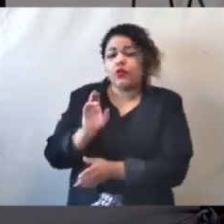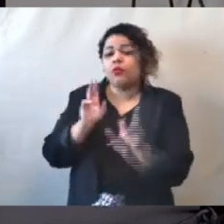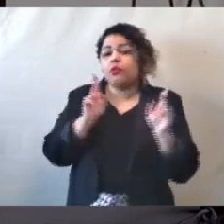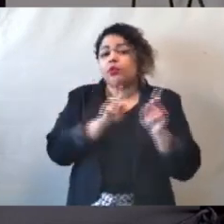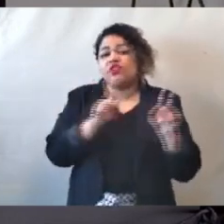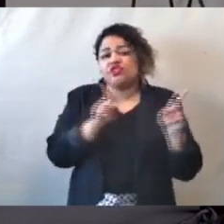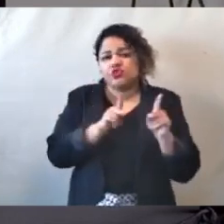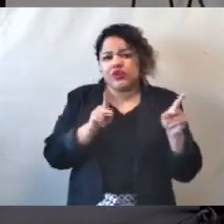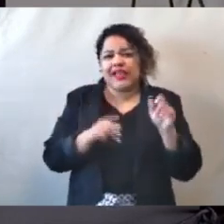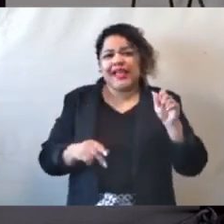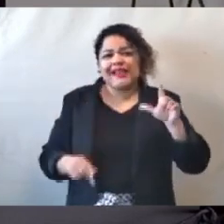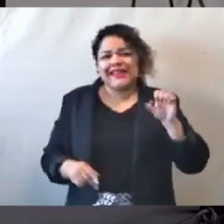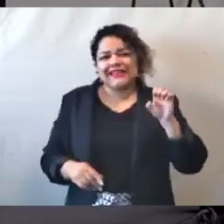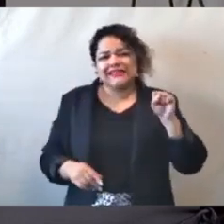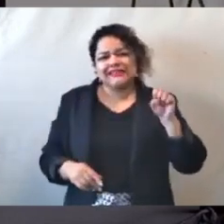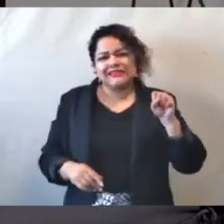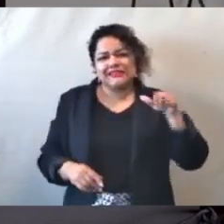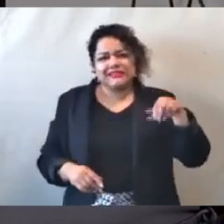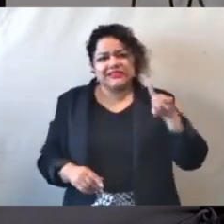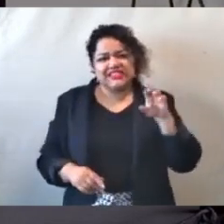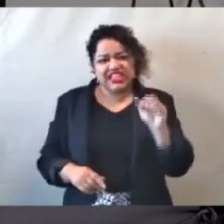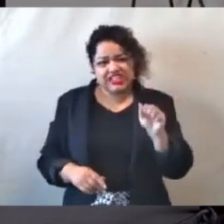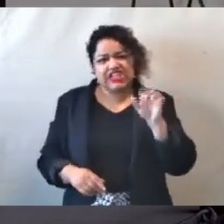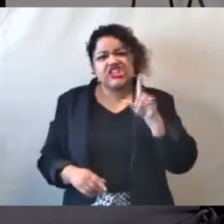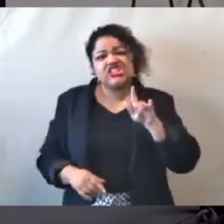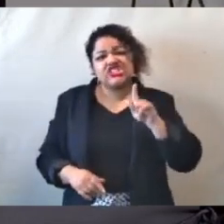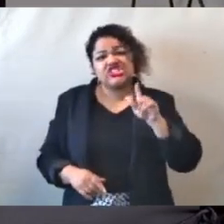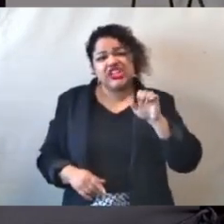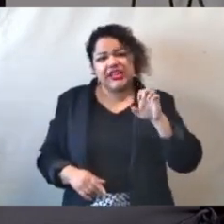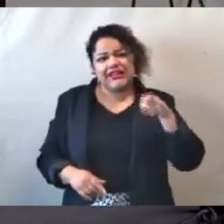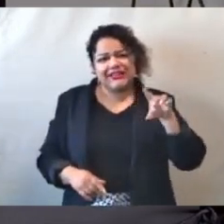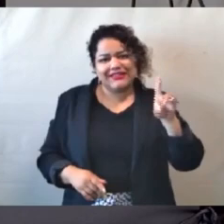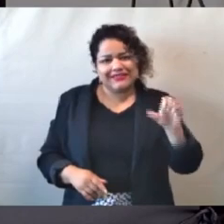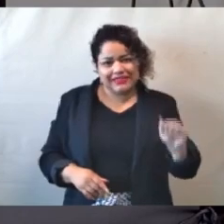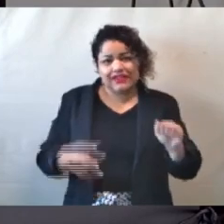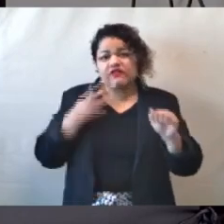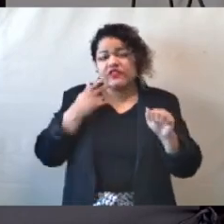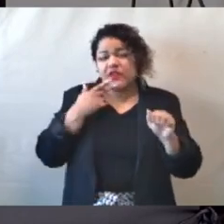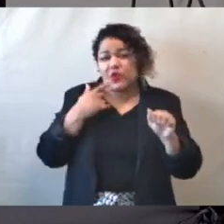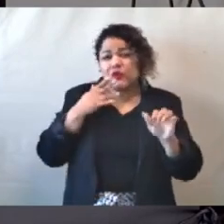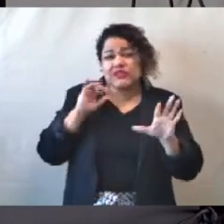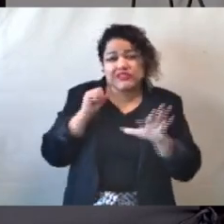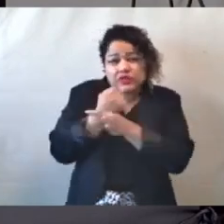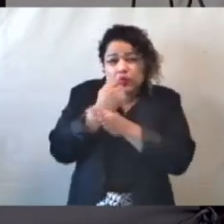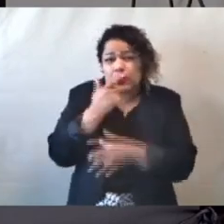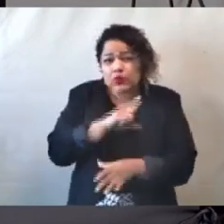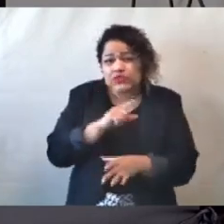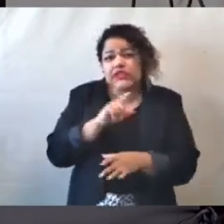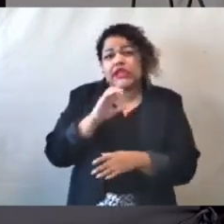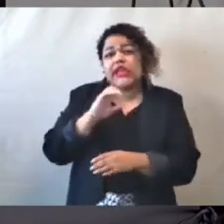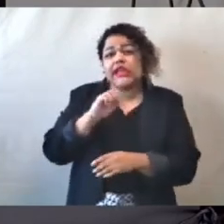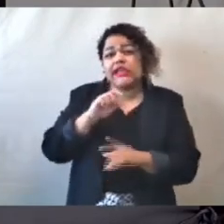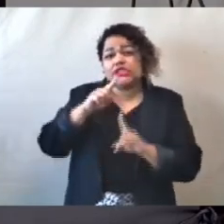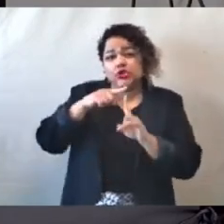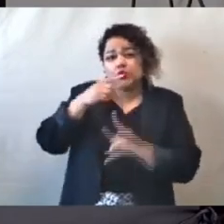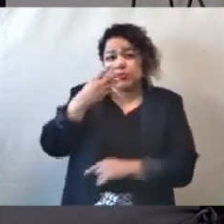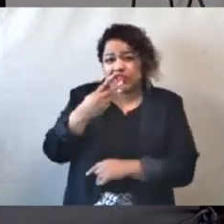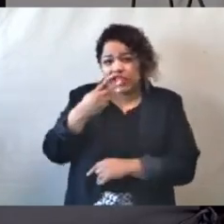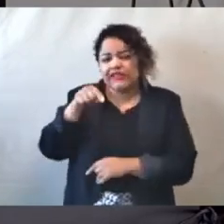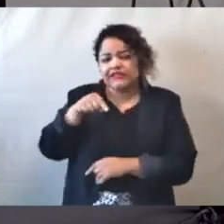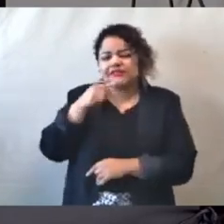impossível assegurar padrões de classe 3 com tratamento de Fosloquins e Limp nas condições de qualidade da água da Lagoa da Pampulha.